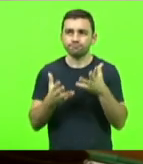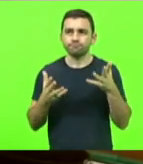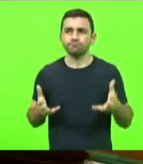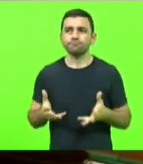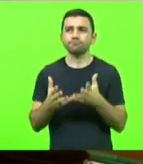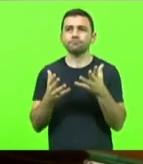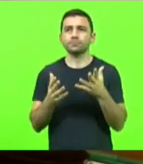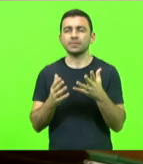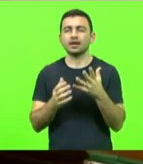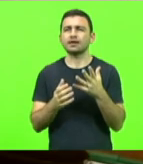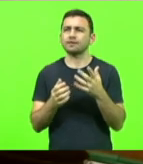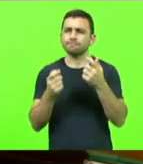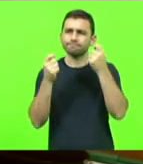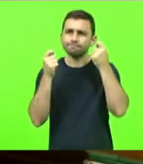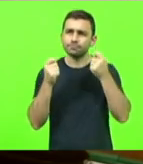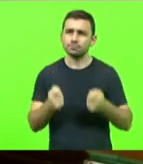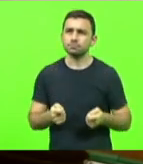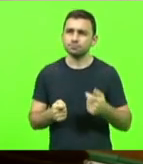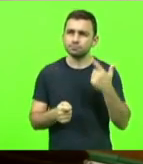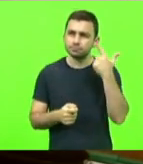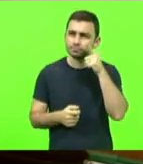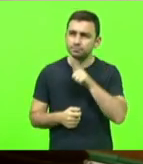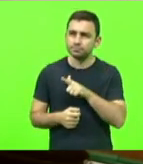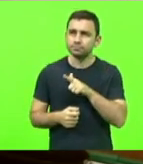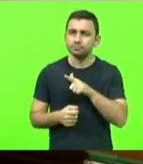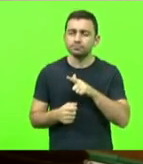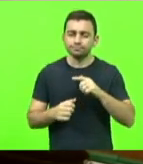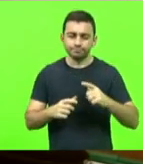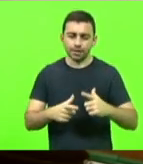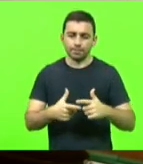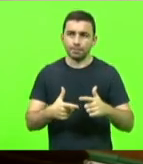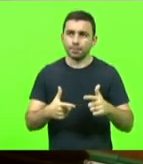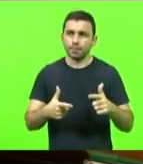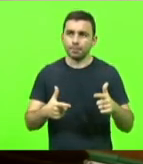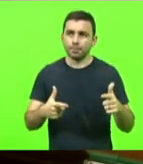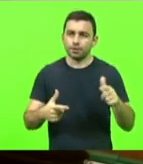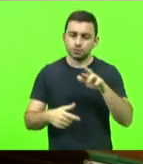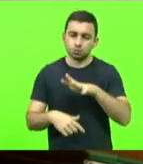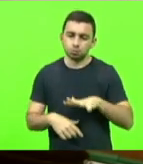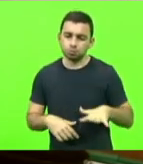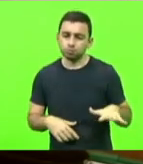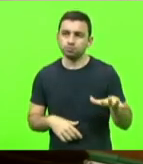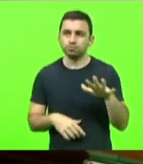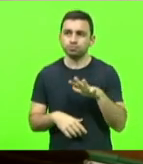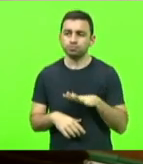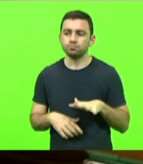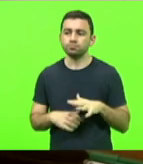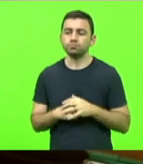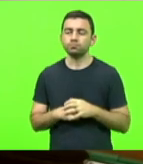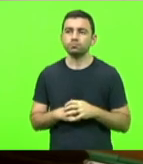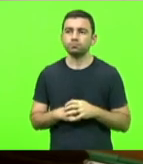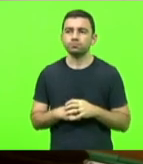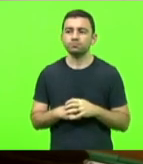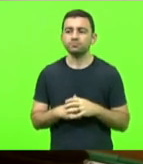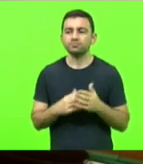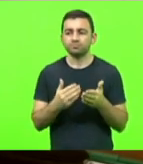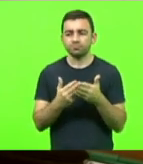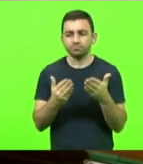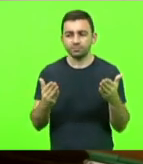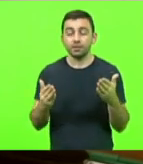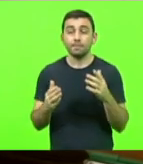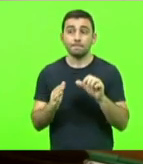sustentabilidade ao crescimento regional, sendo esse o